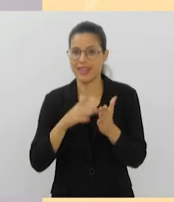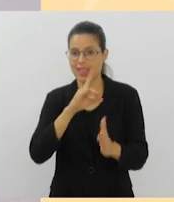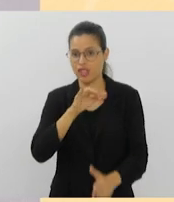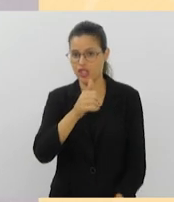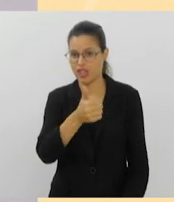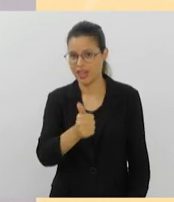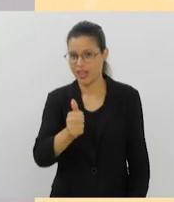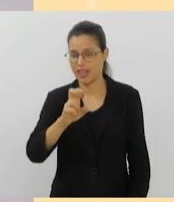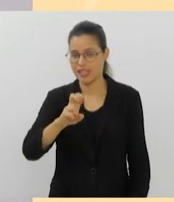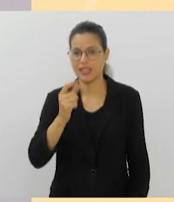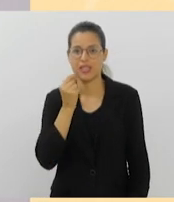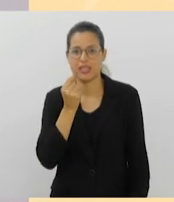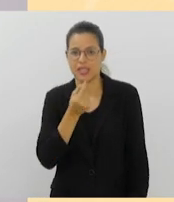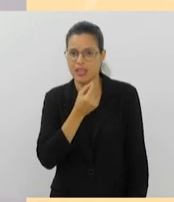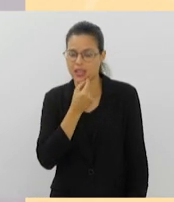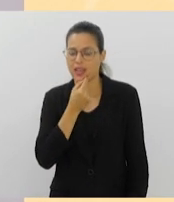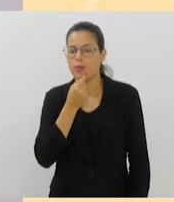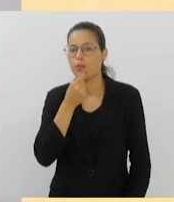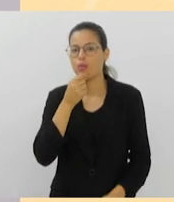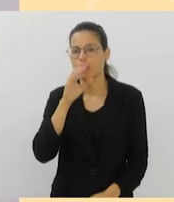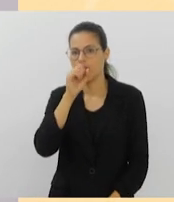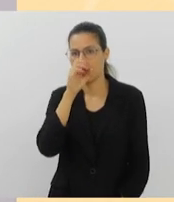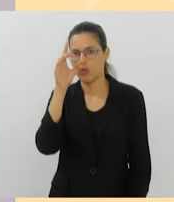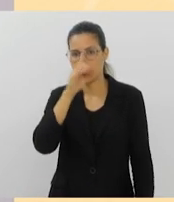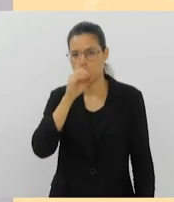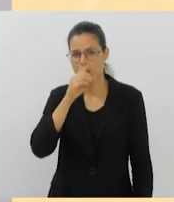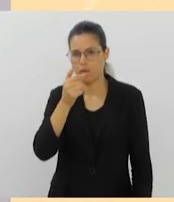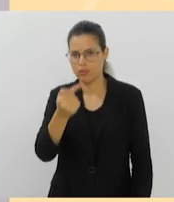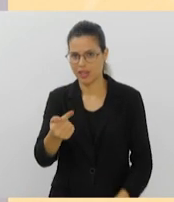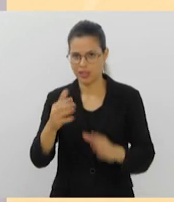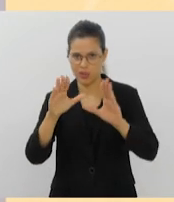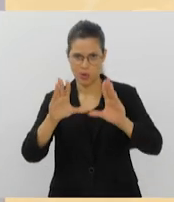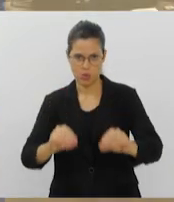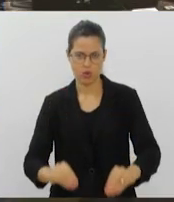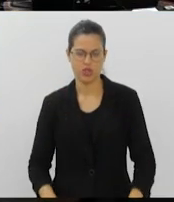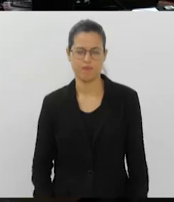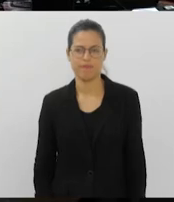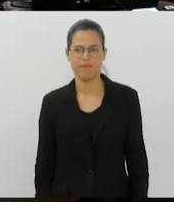15 de setembro, sábados e domingos, às 7 horas da noite.